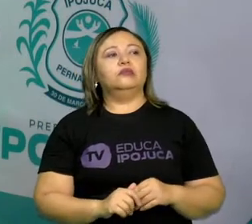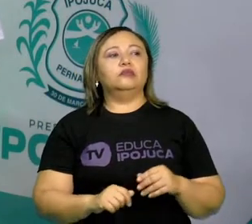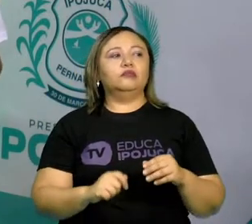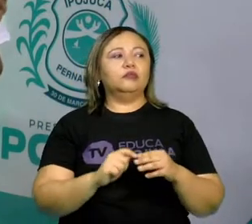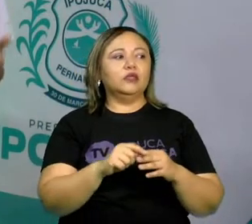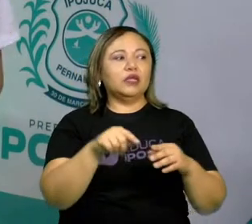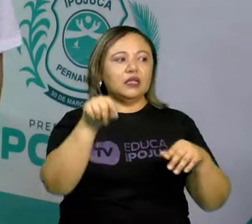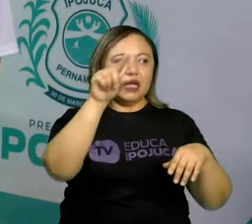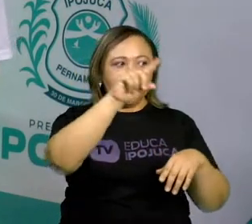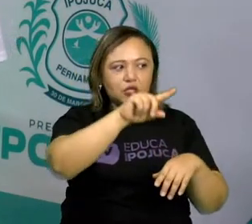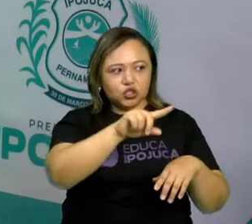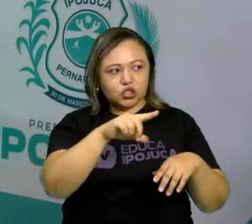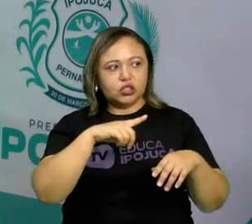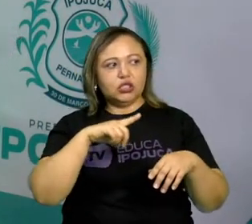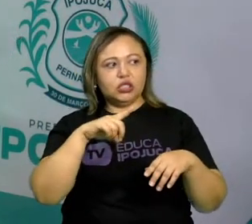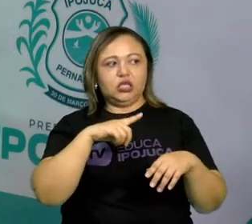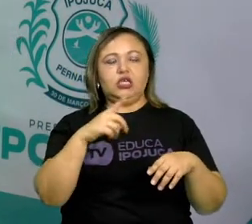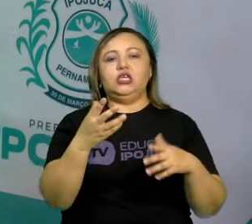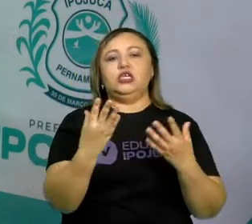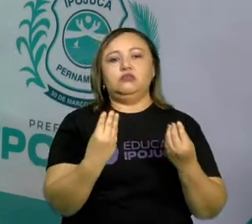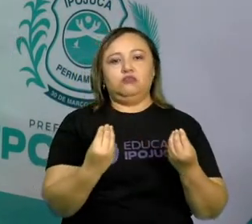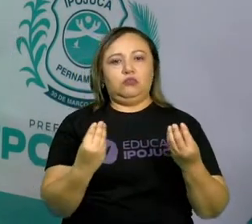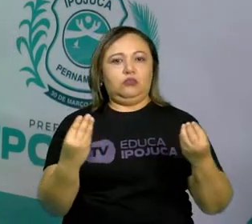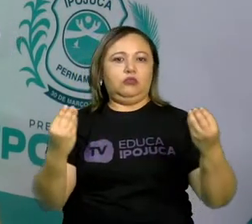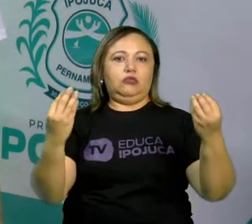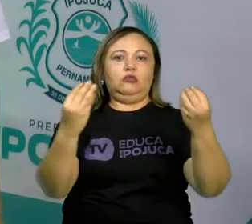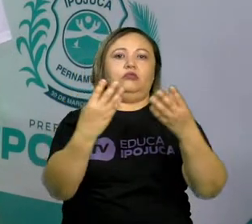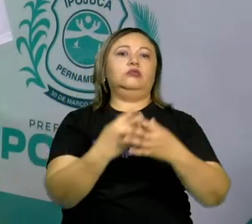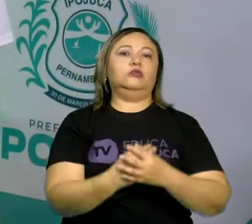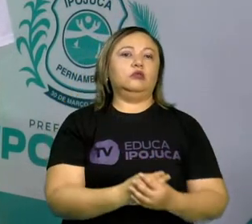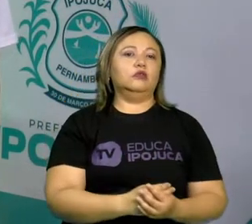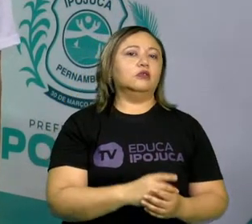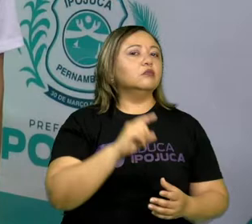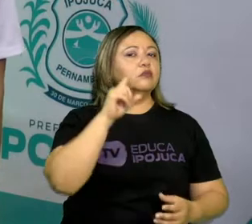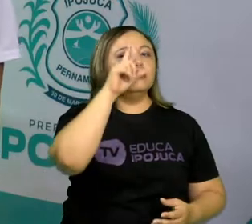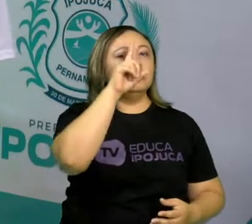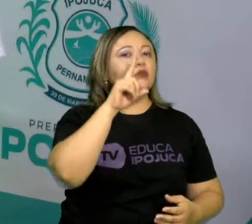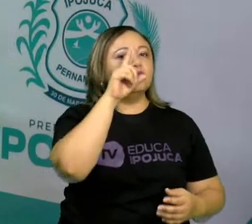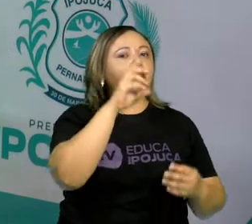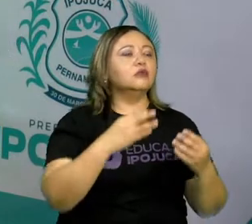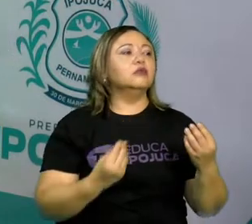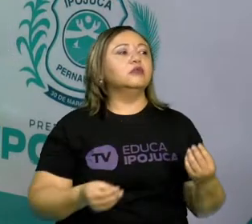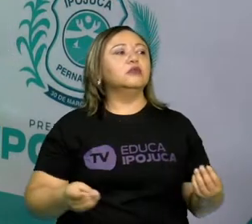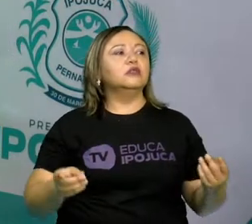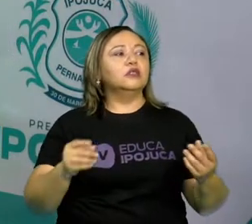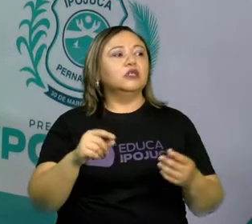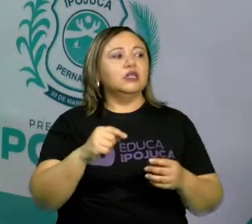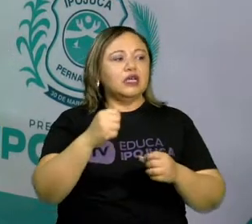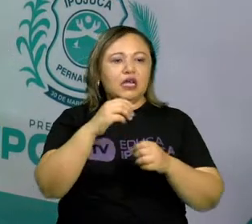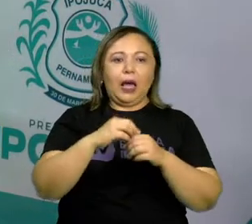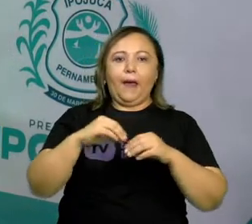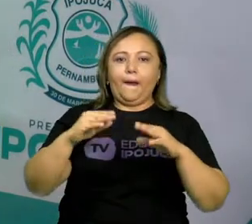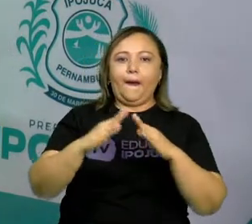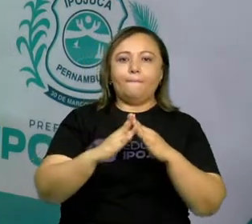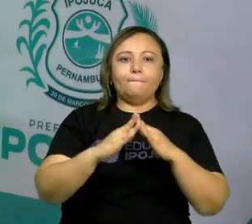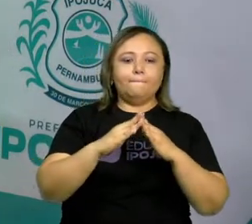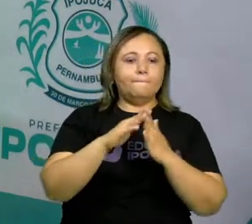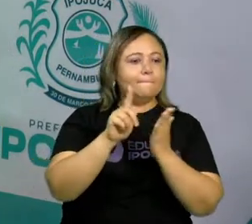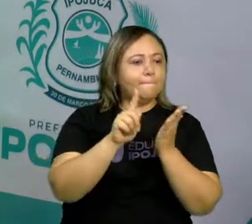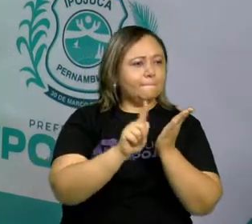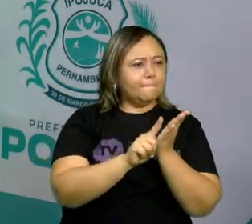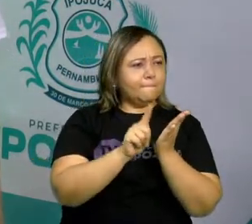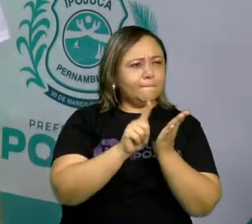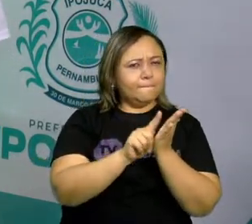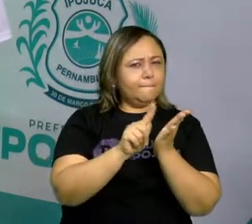em nossa região, a gente ainda encontramos muitos barracos, porque as pessoas arrumam esses, todo esse